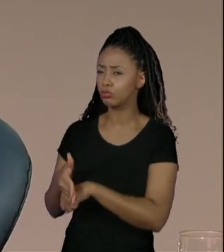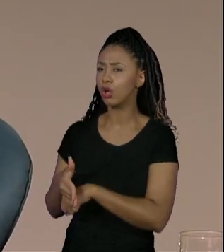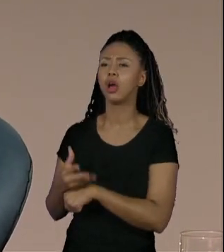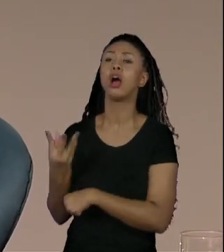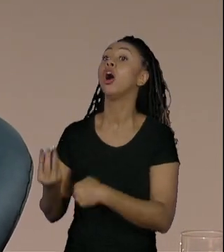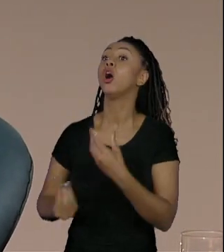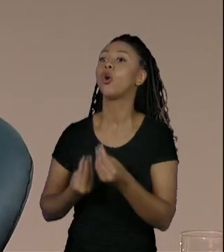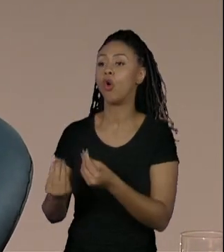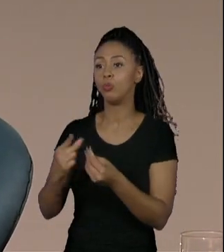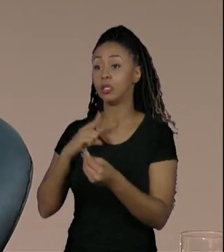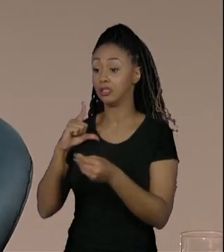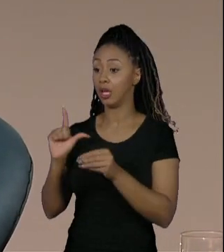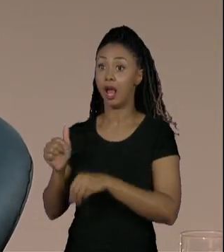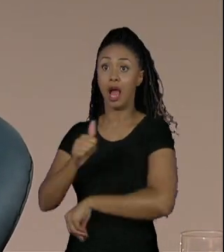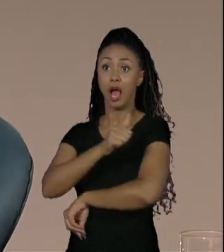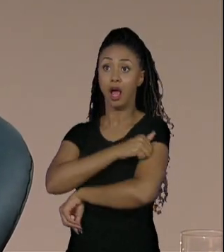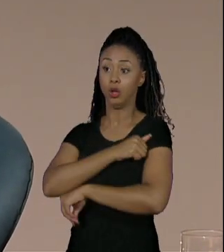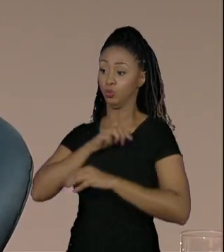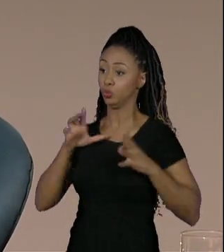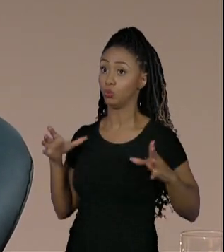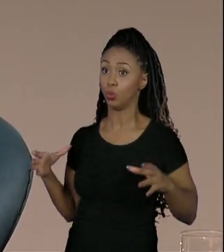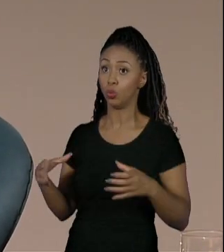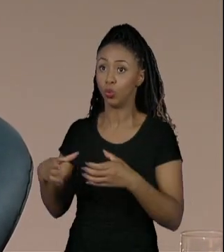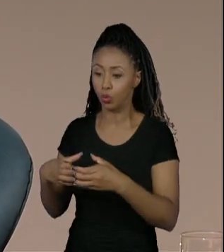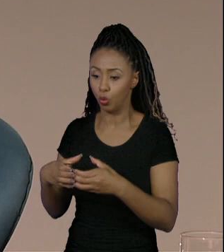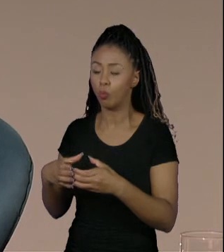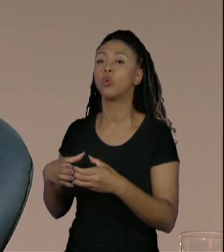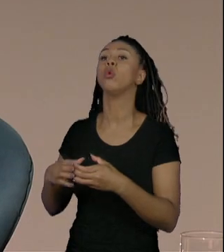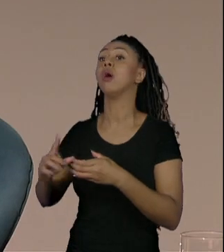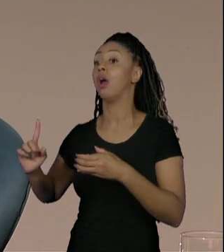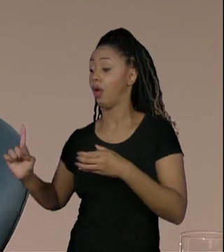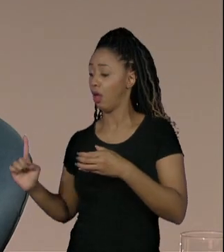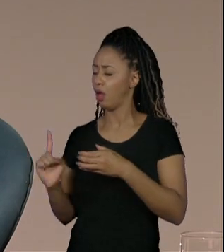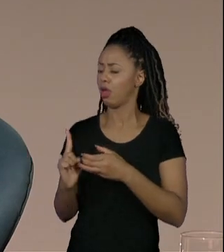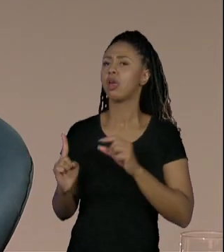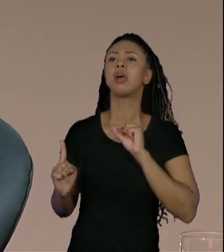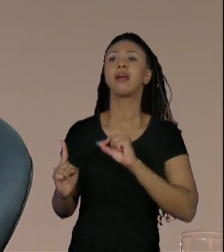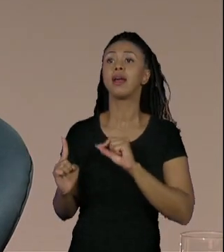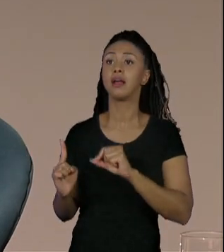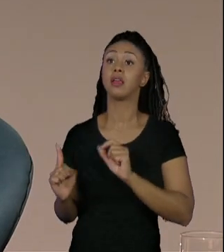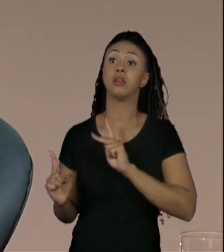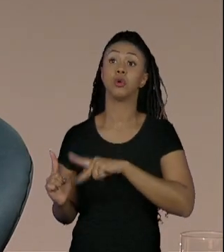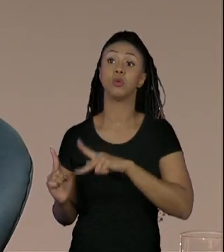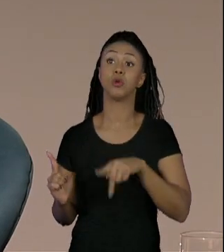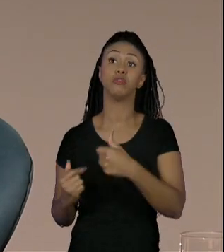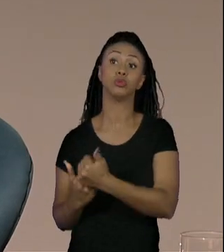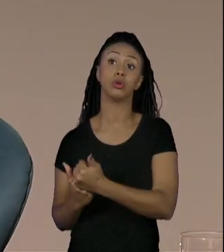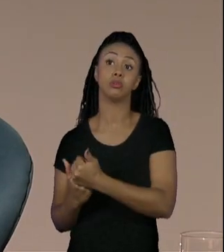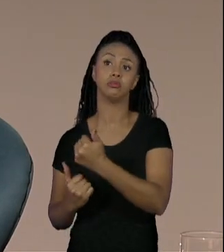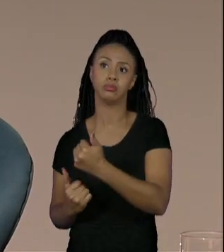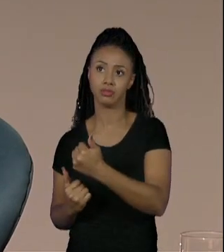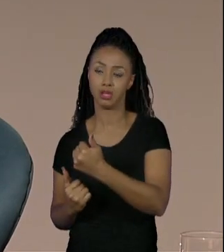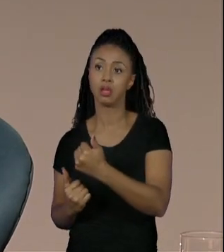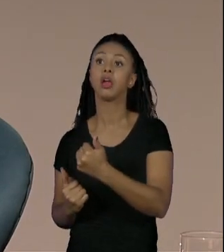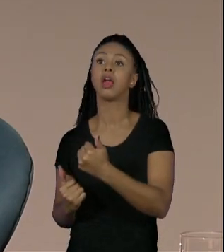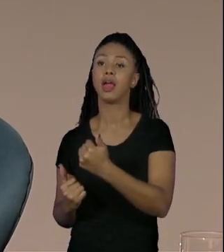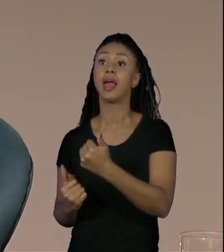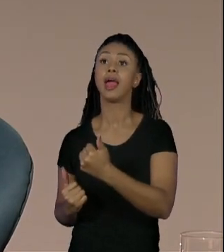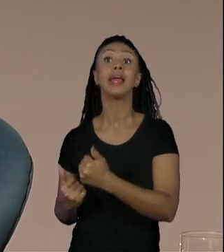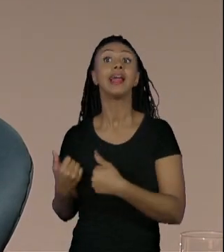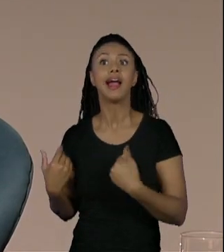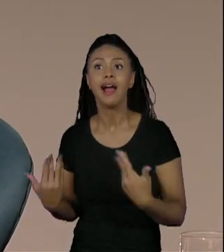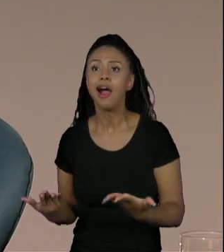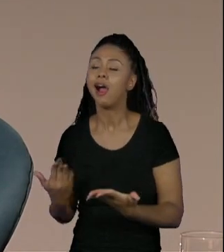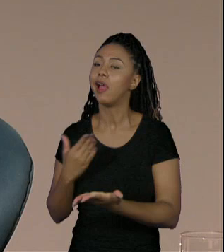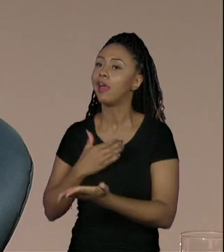acompanhado, né, por um facilitador, ele vai de fato exercitar todas as